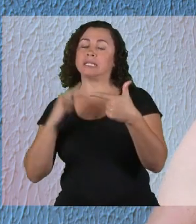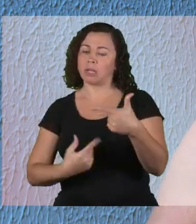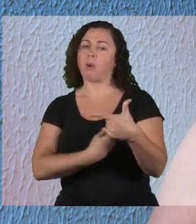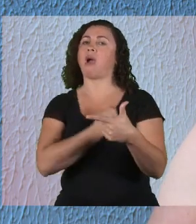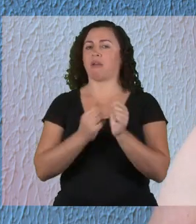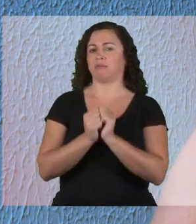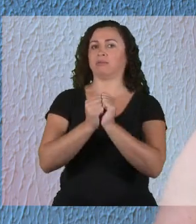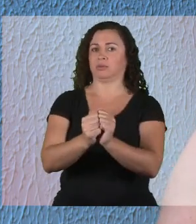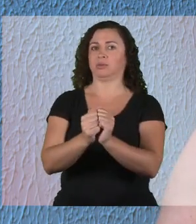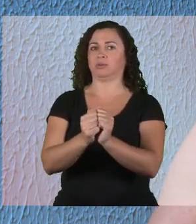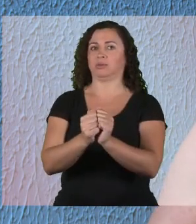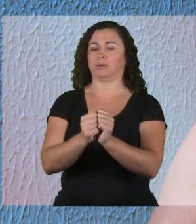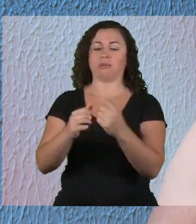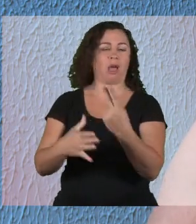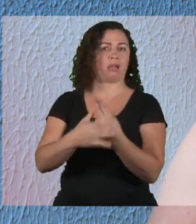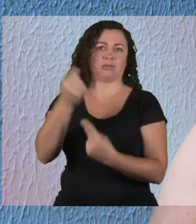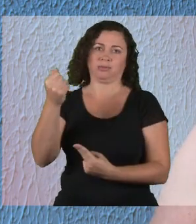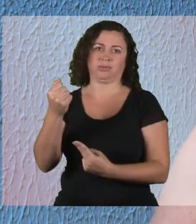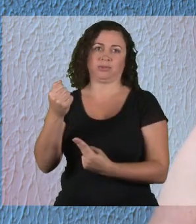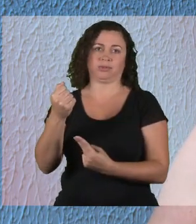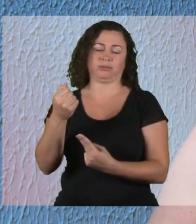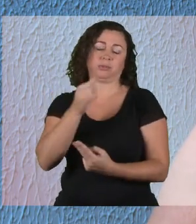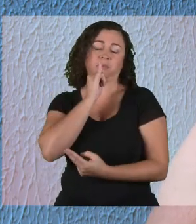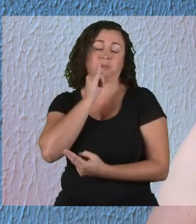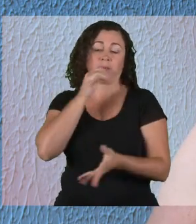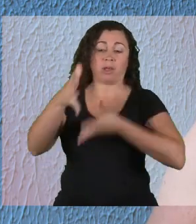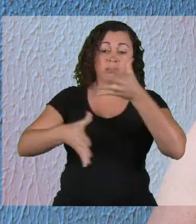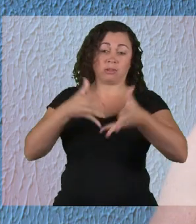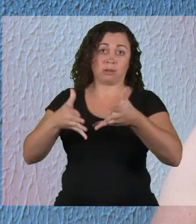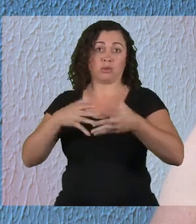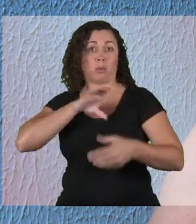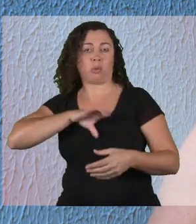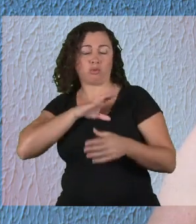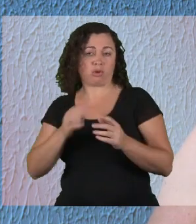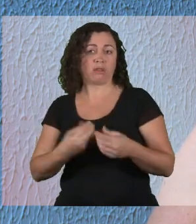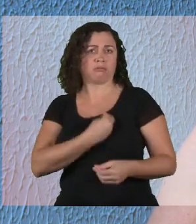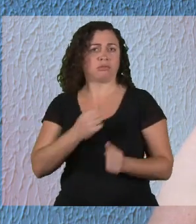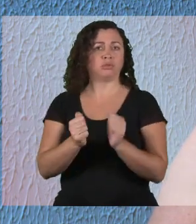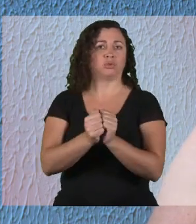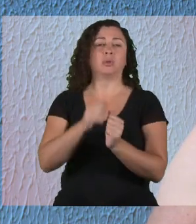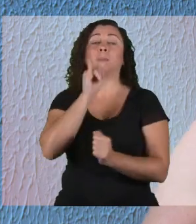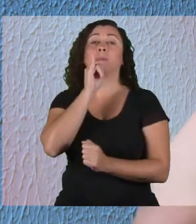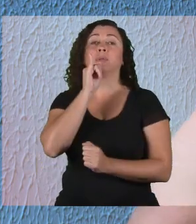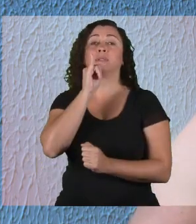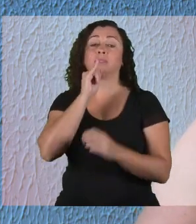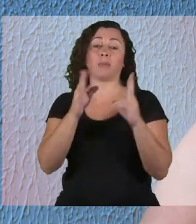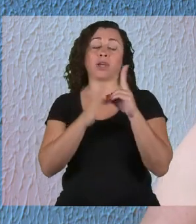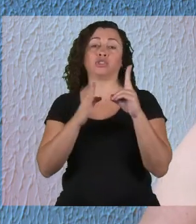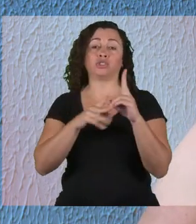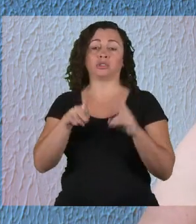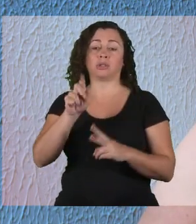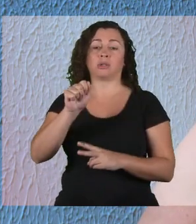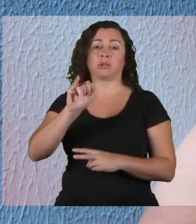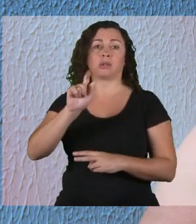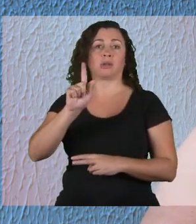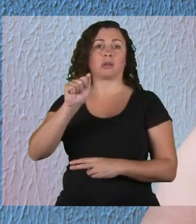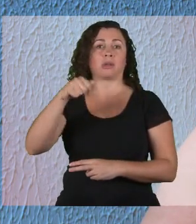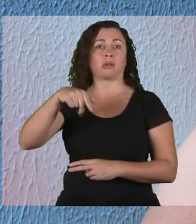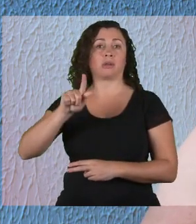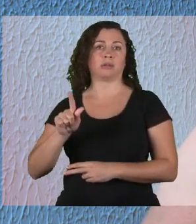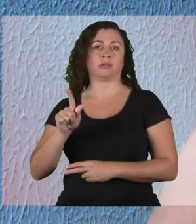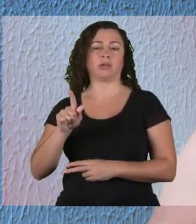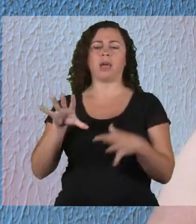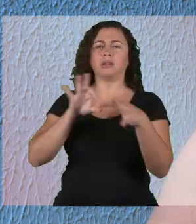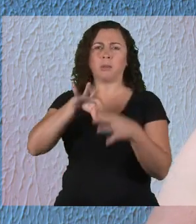entre essa língua e a língua portuguesa. Se você me perguntar, a língua caigangue, qual a relação que ela tem com o